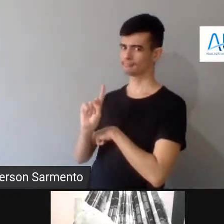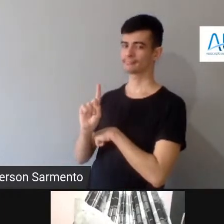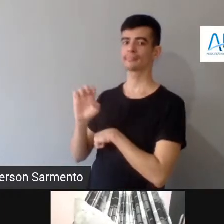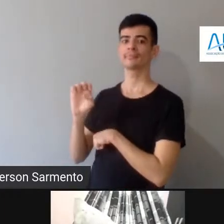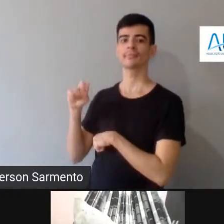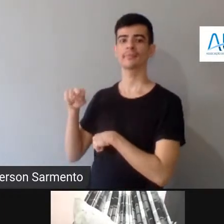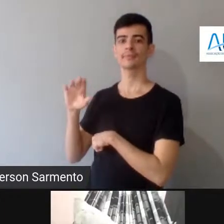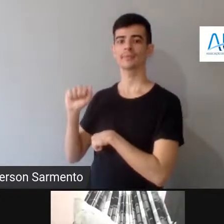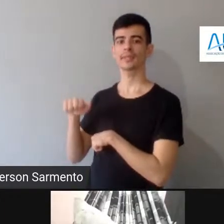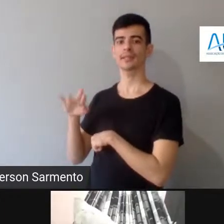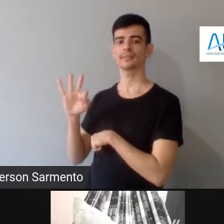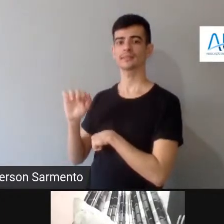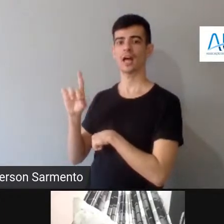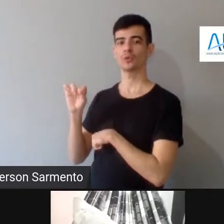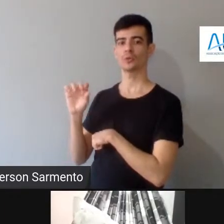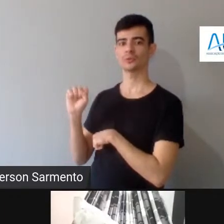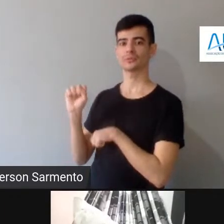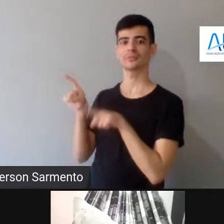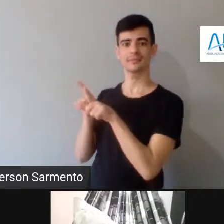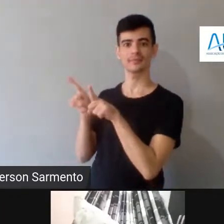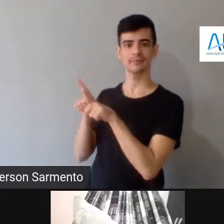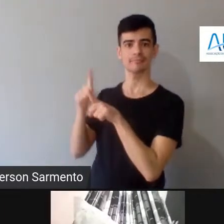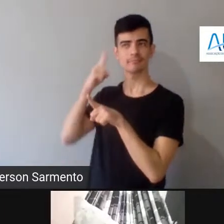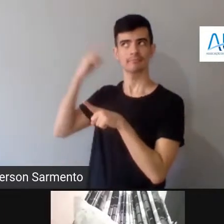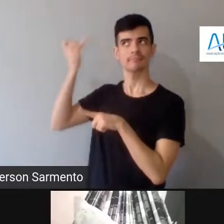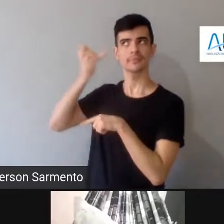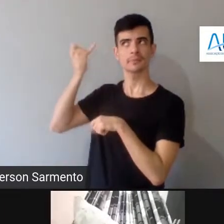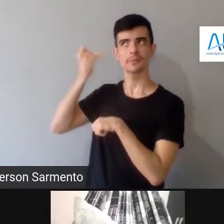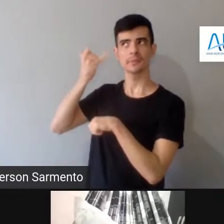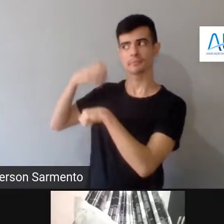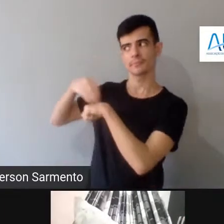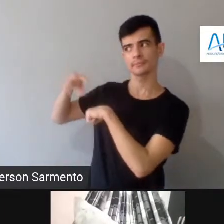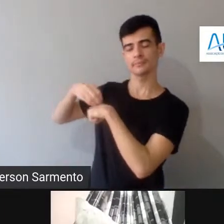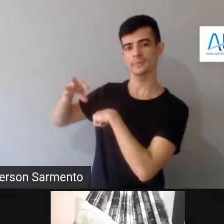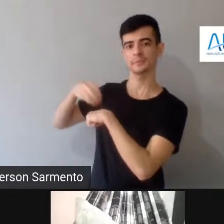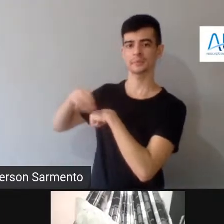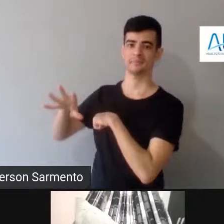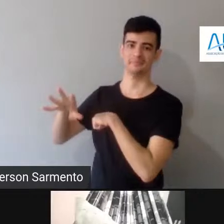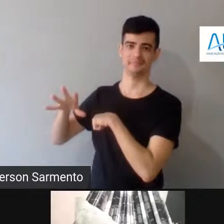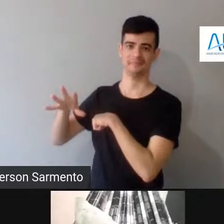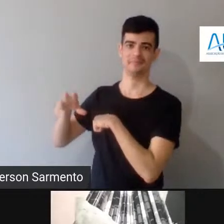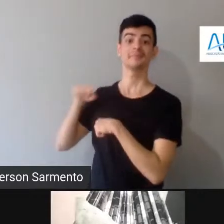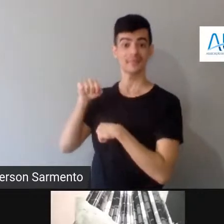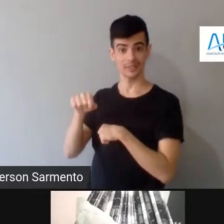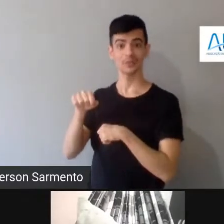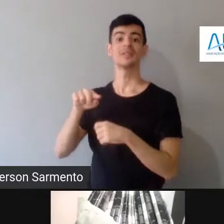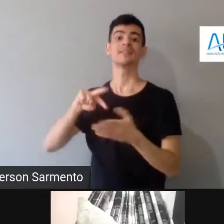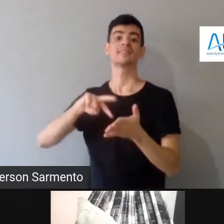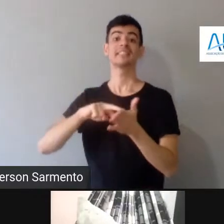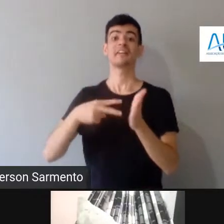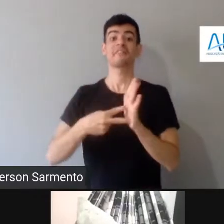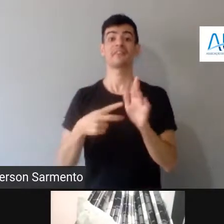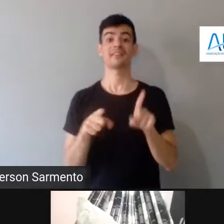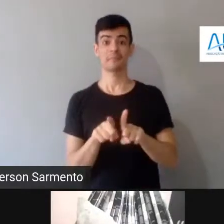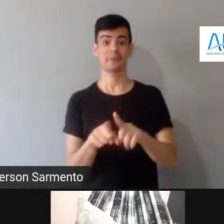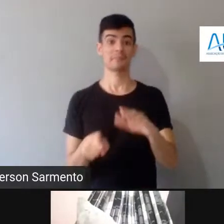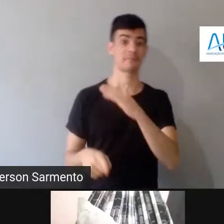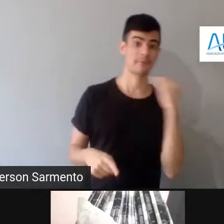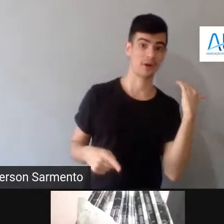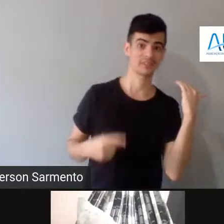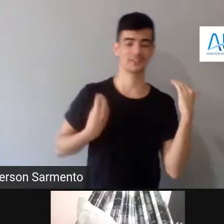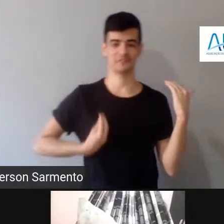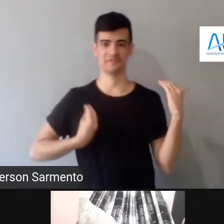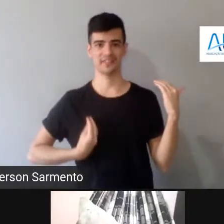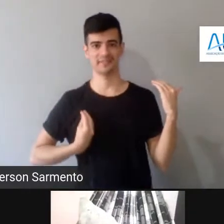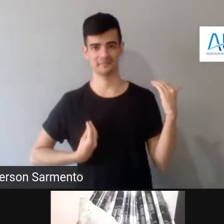traz outra perspectiva de morte e de vida, né? A partir dos povos indígenas. As pessoas dizem, ah, fulano,